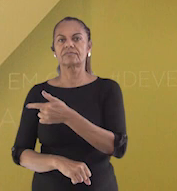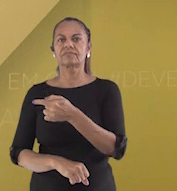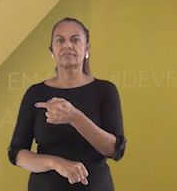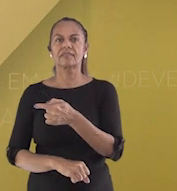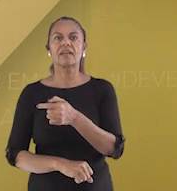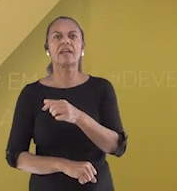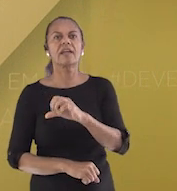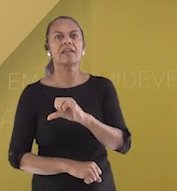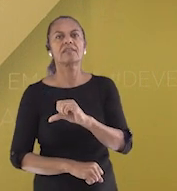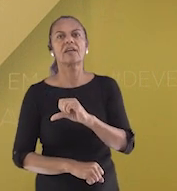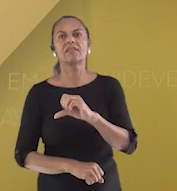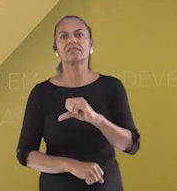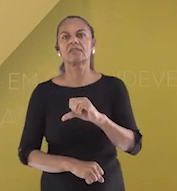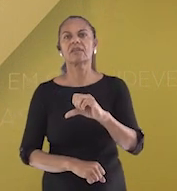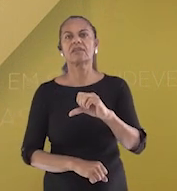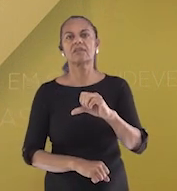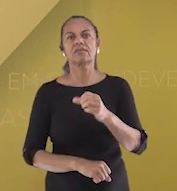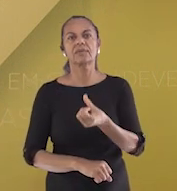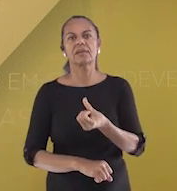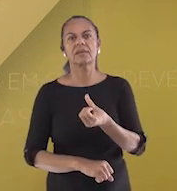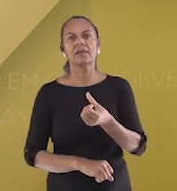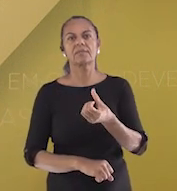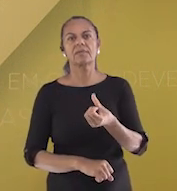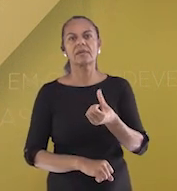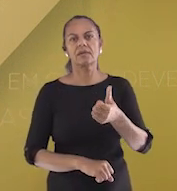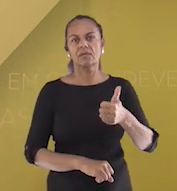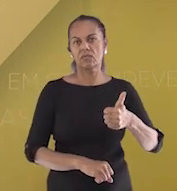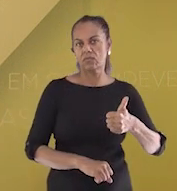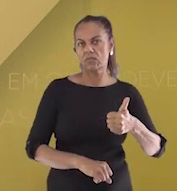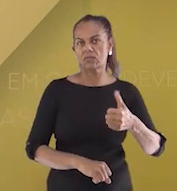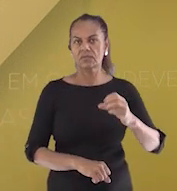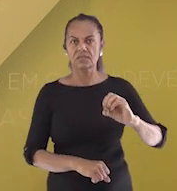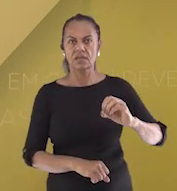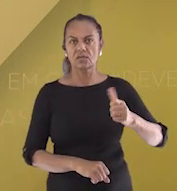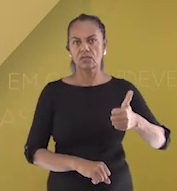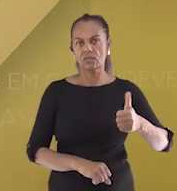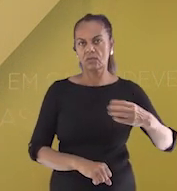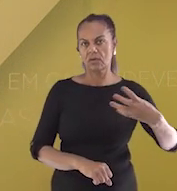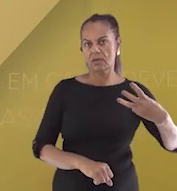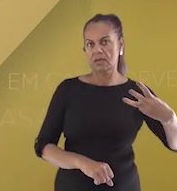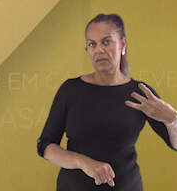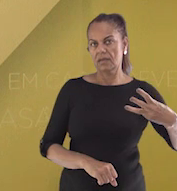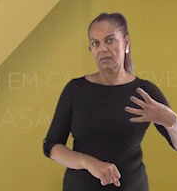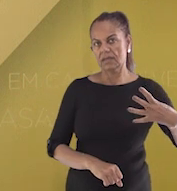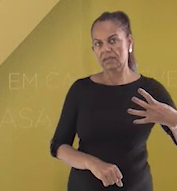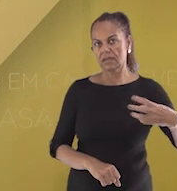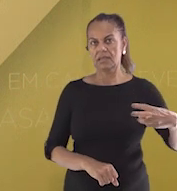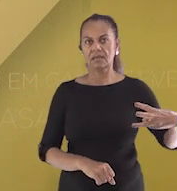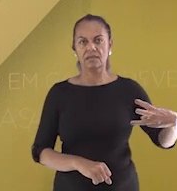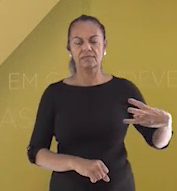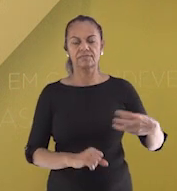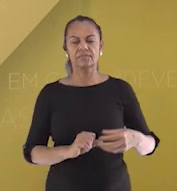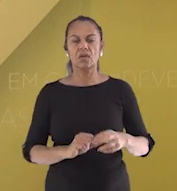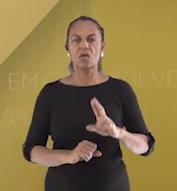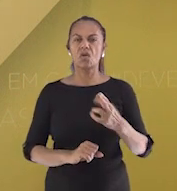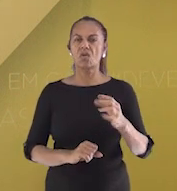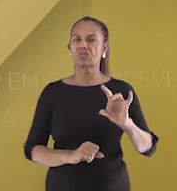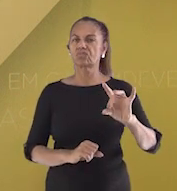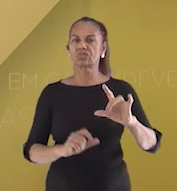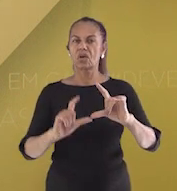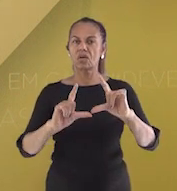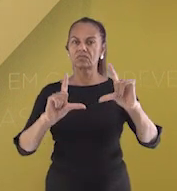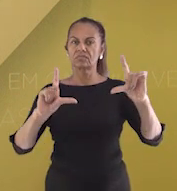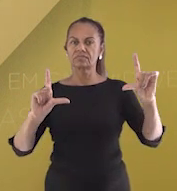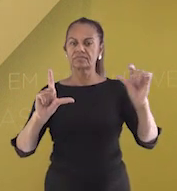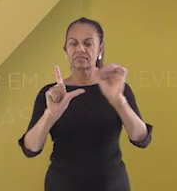27996610143. Ou só apontar